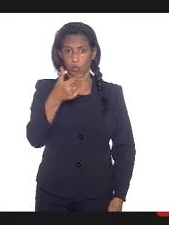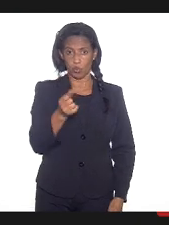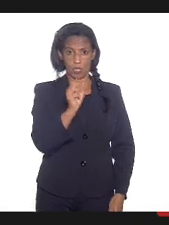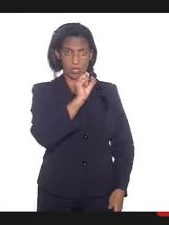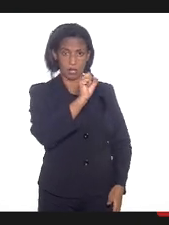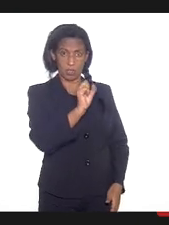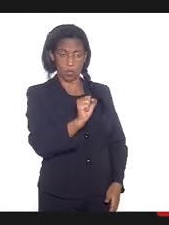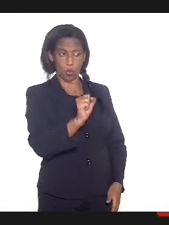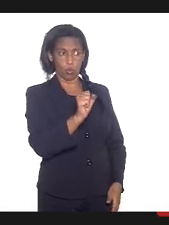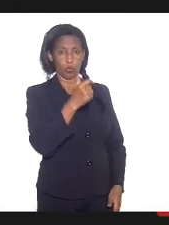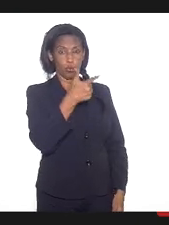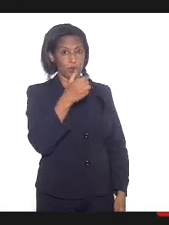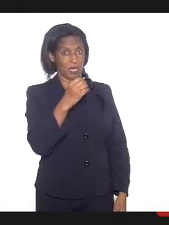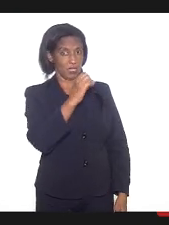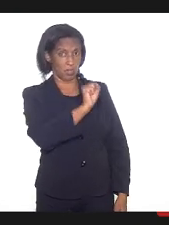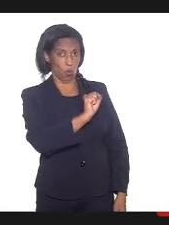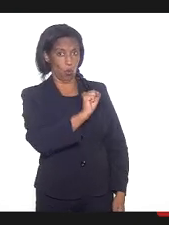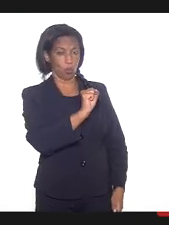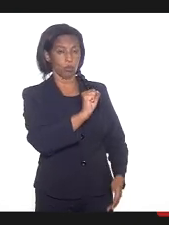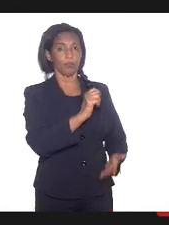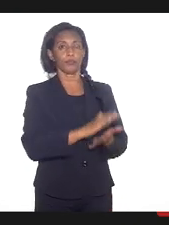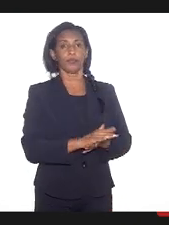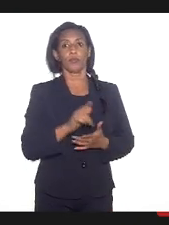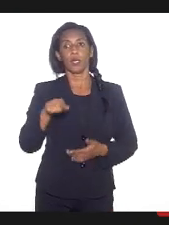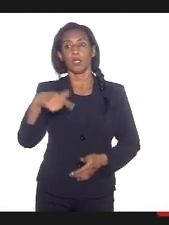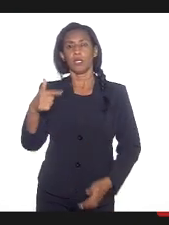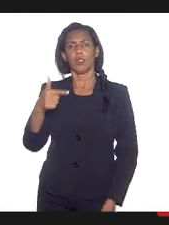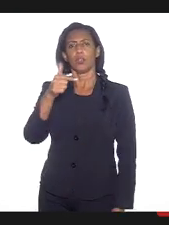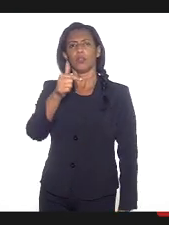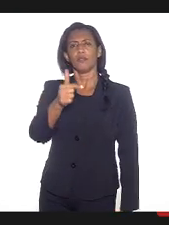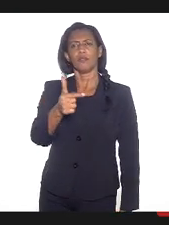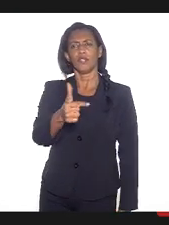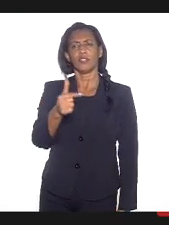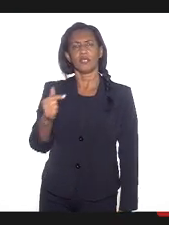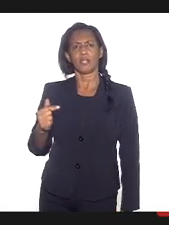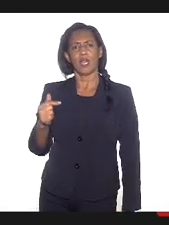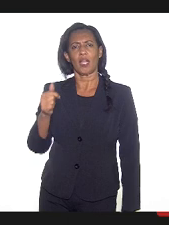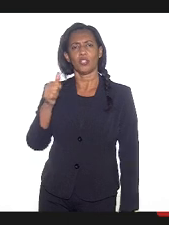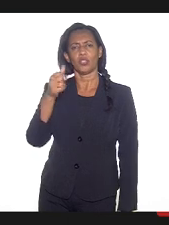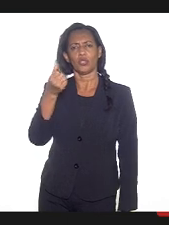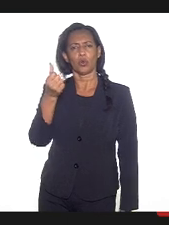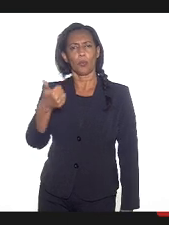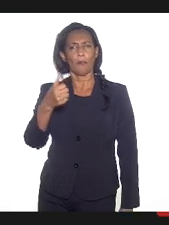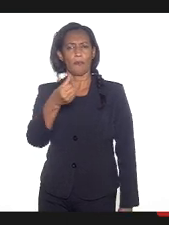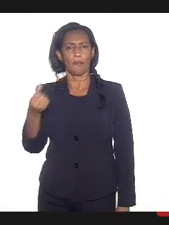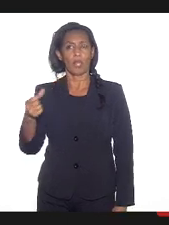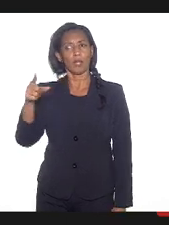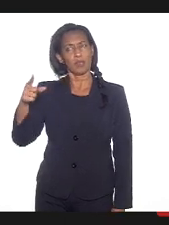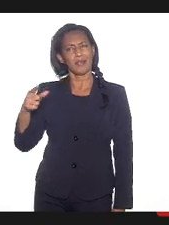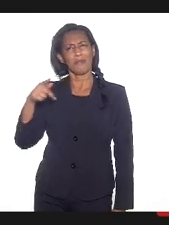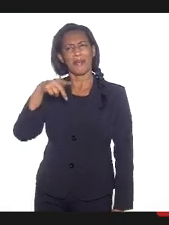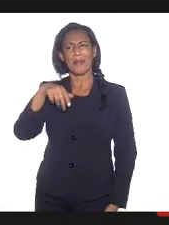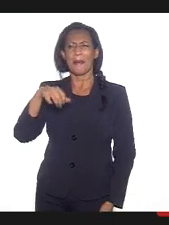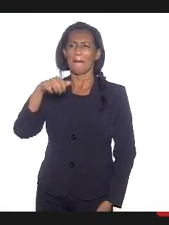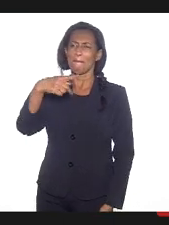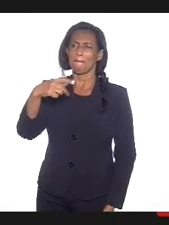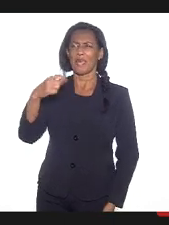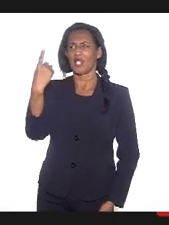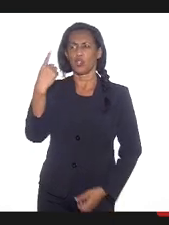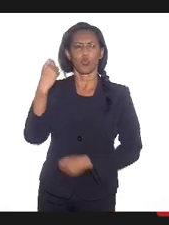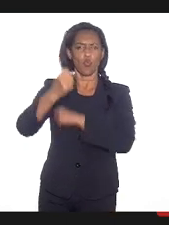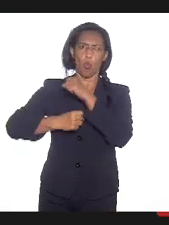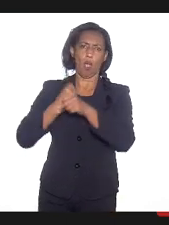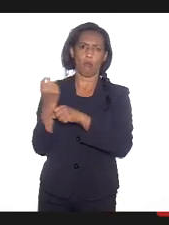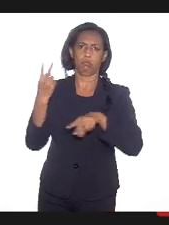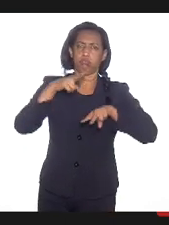máxima de um ano, e do artigo 20 da lei CAO 7716 de 1989, cuja pena mínima também é baixa. Um ano, pena máxima